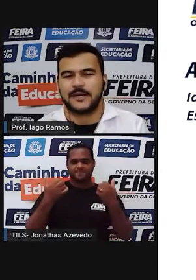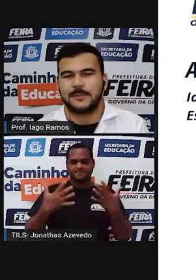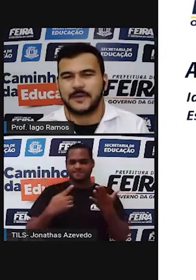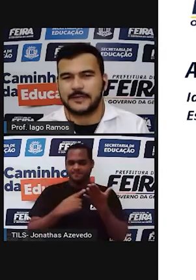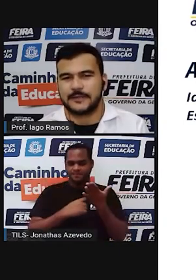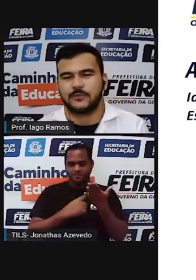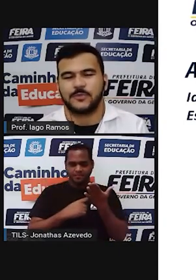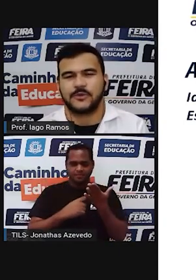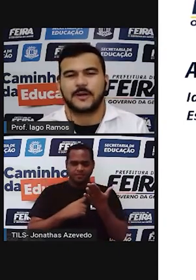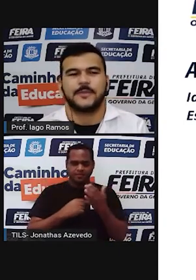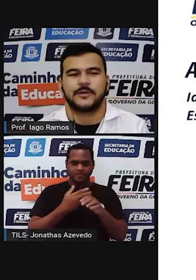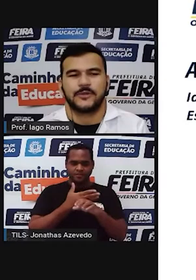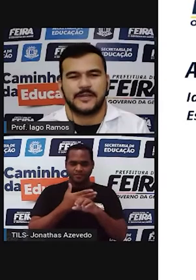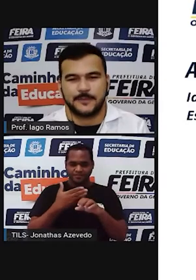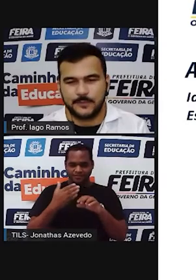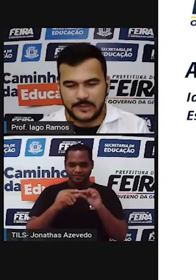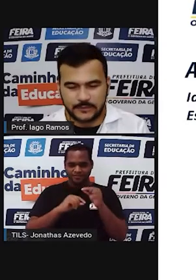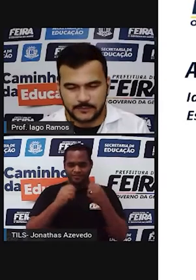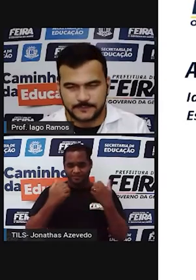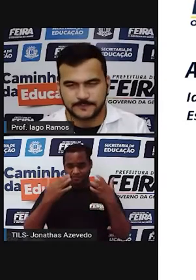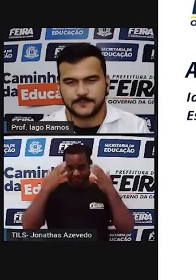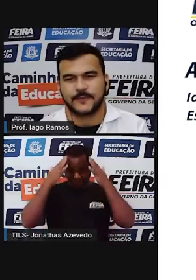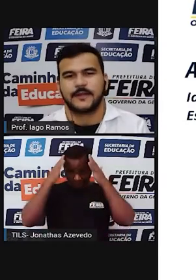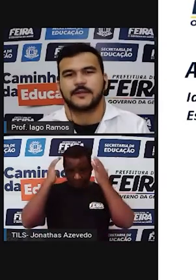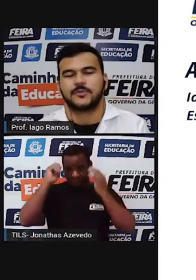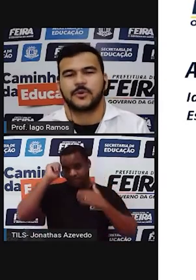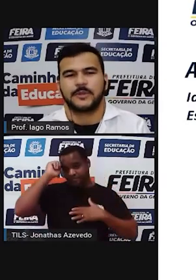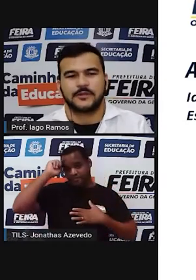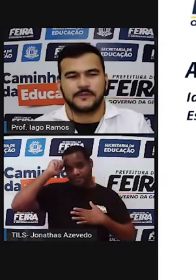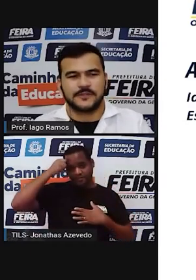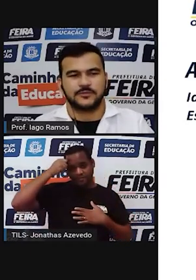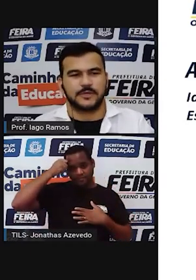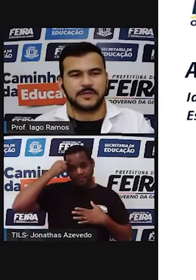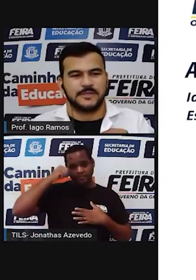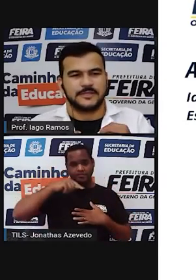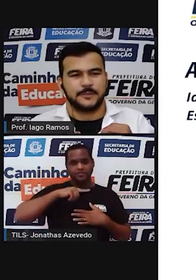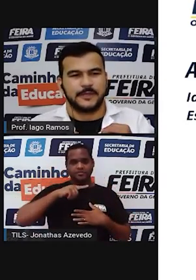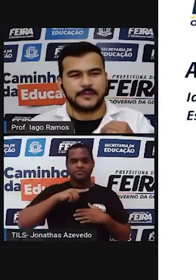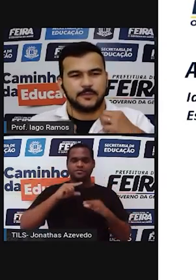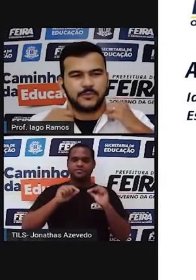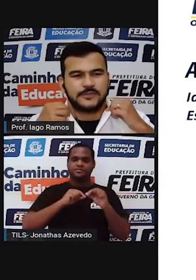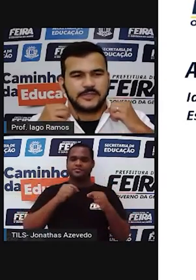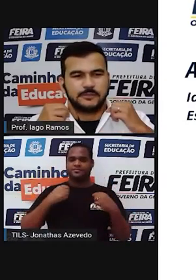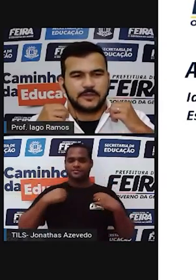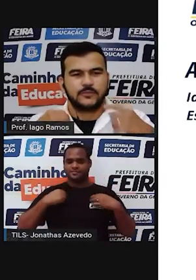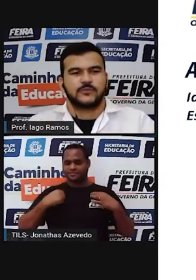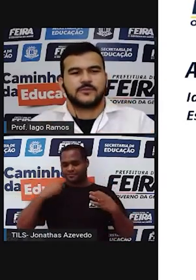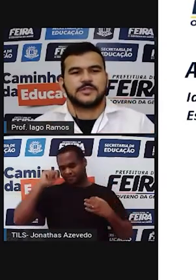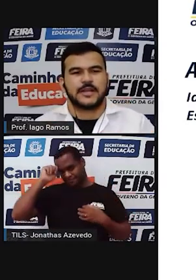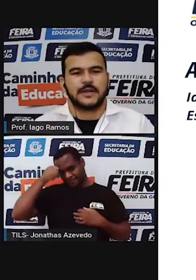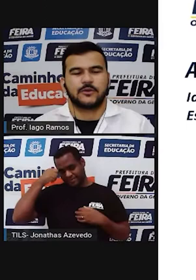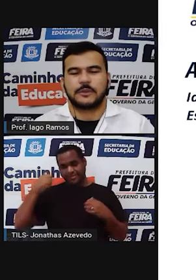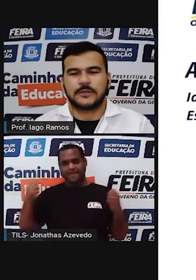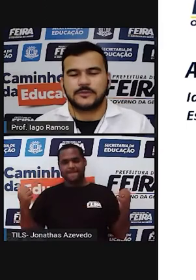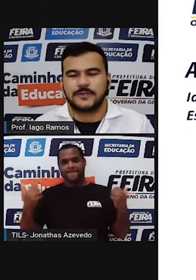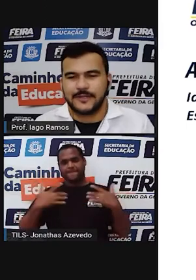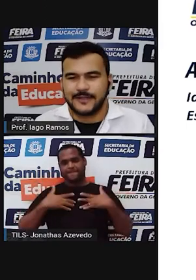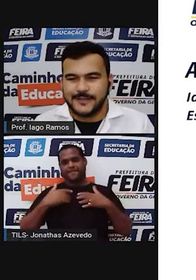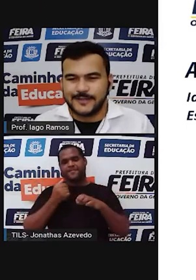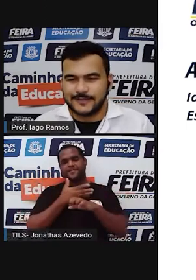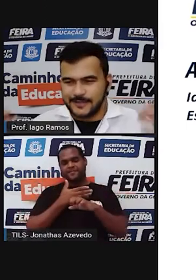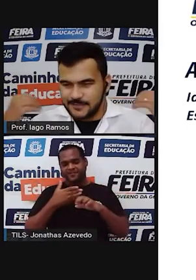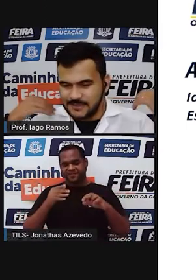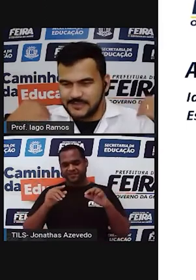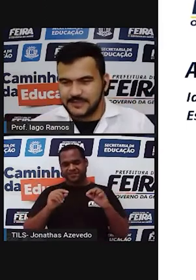tenho pele branca, o meu cabelo é preto. No momento eu visto uma camisa preta, por cima um jaleco branco,